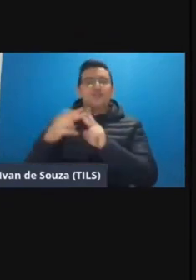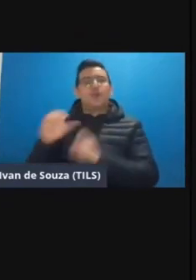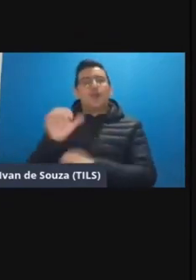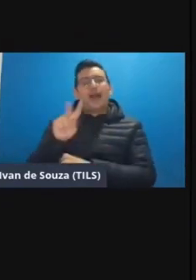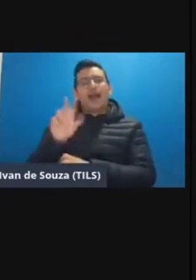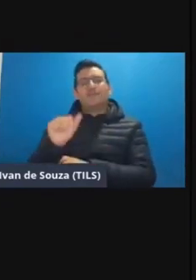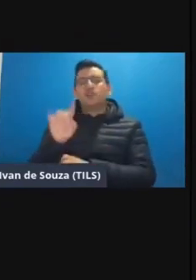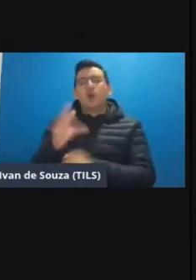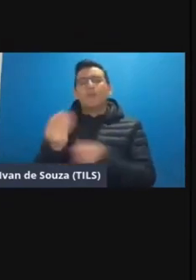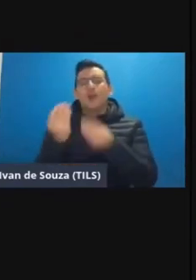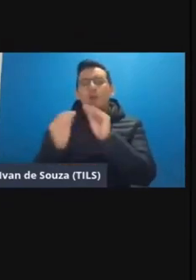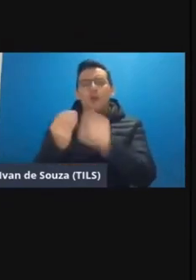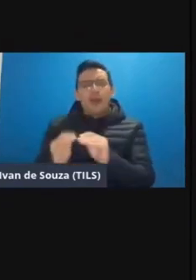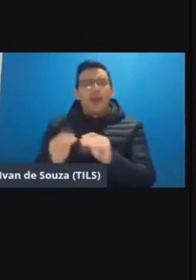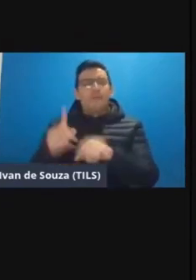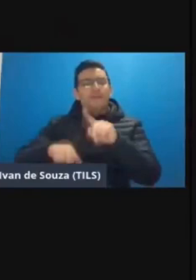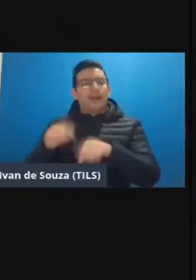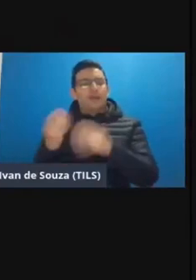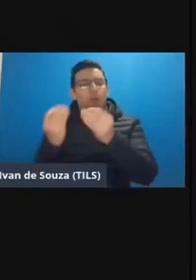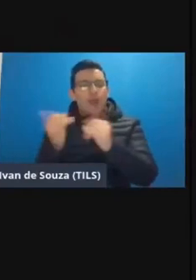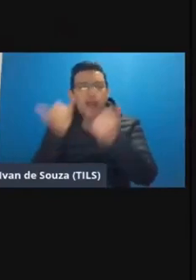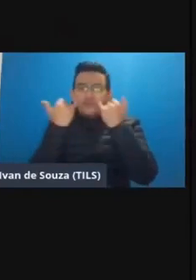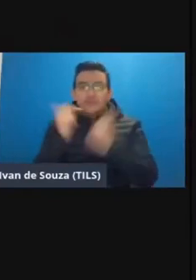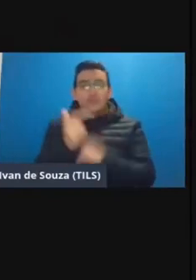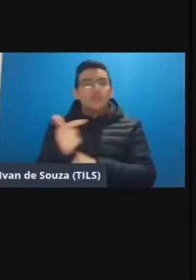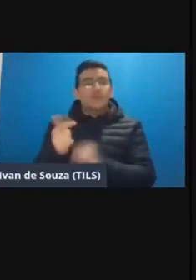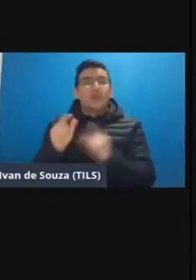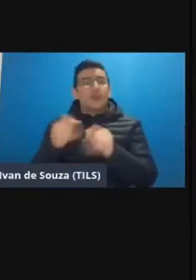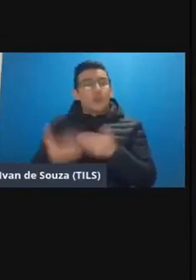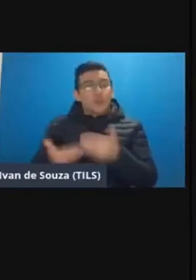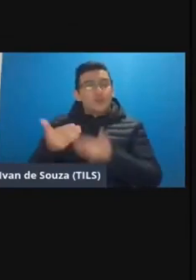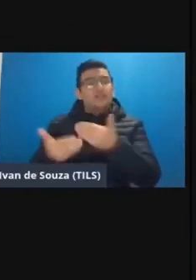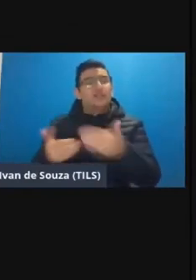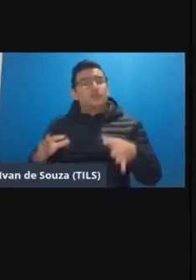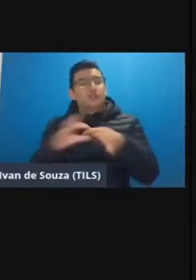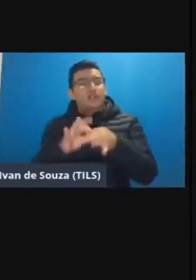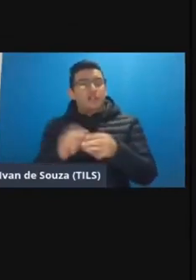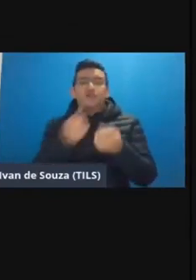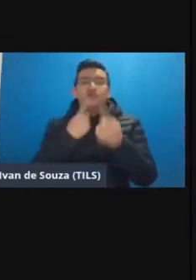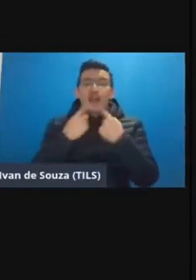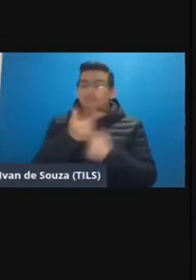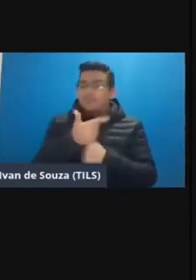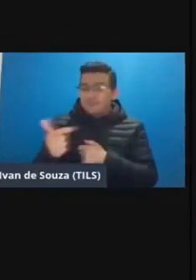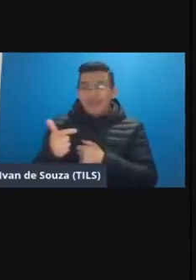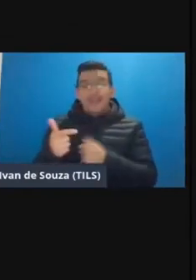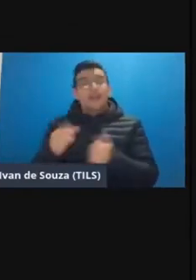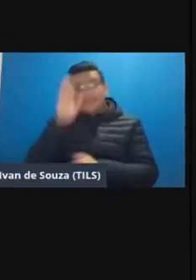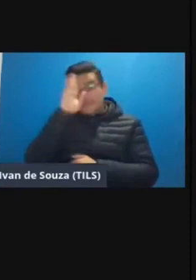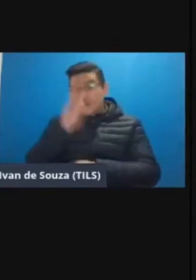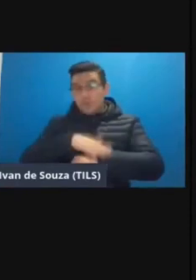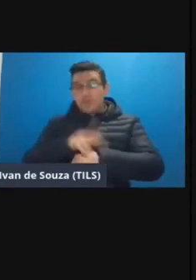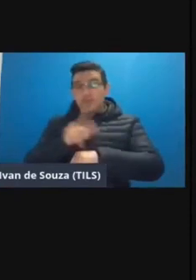como repositório né não tem ali é todo um processo de integração de diálogo inclusive com os momentos que